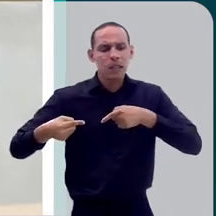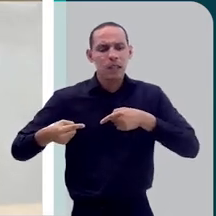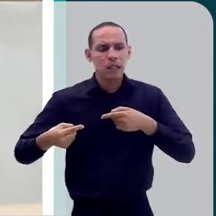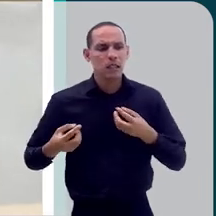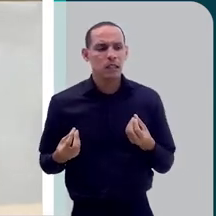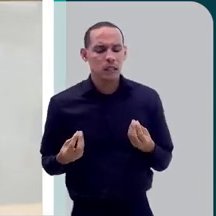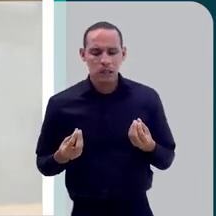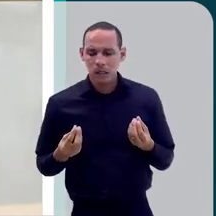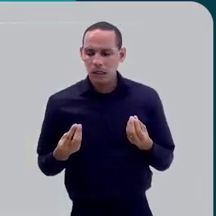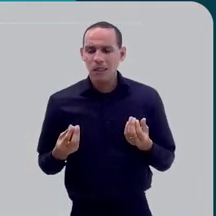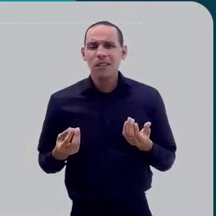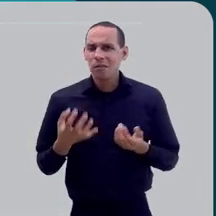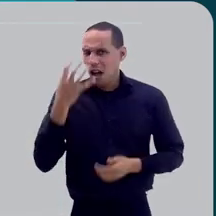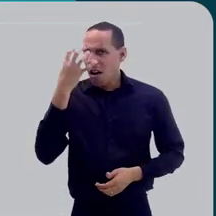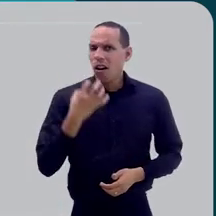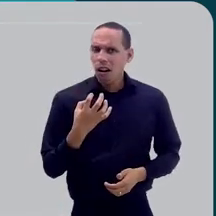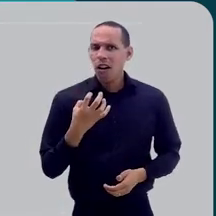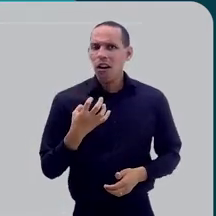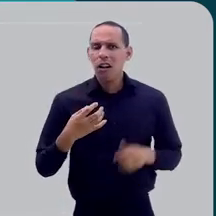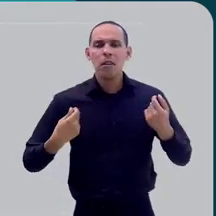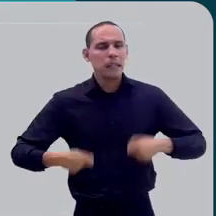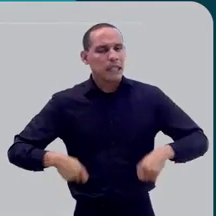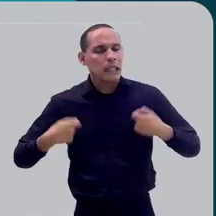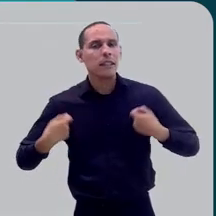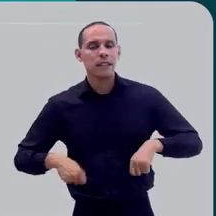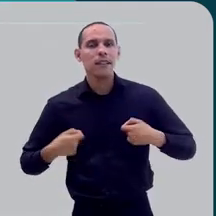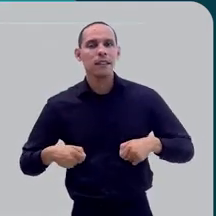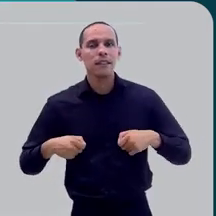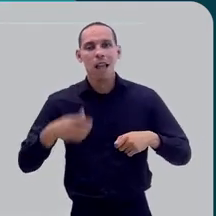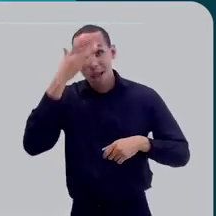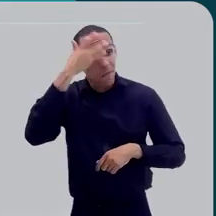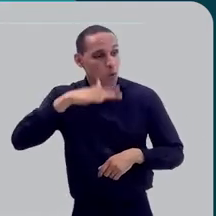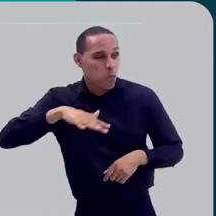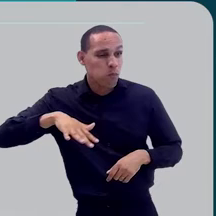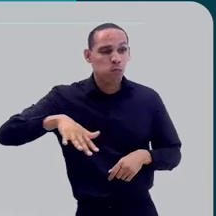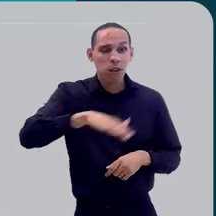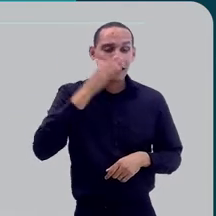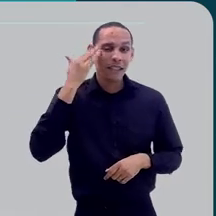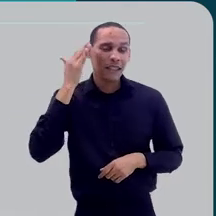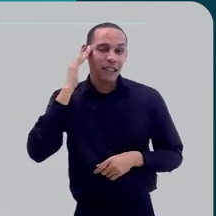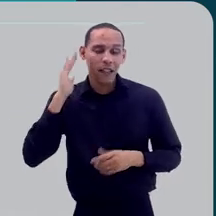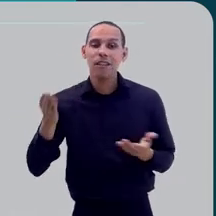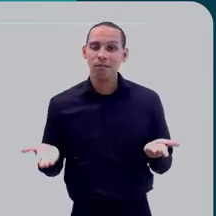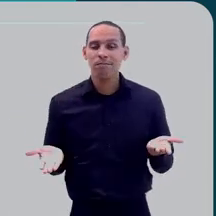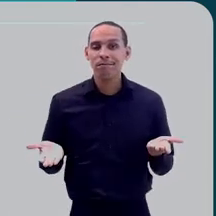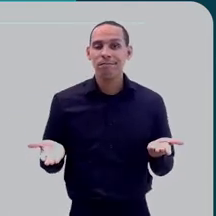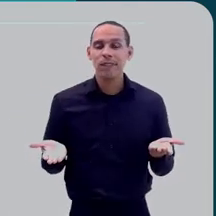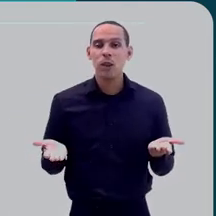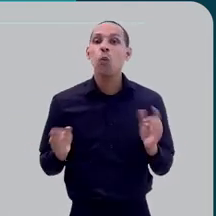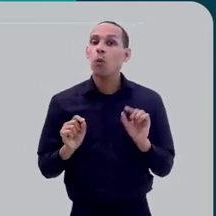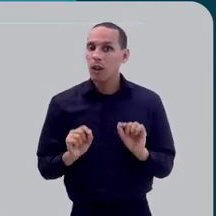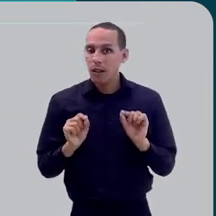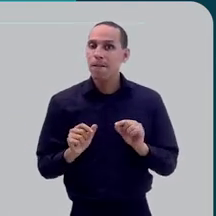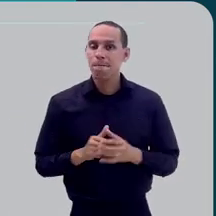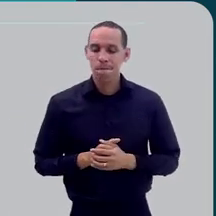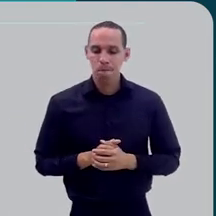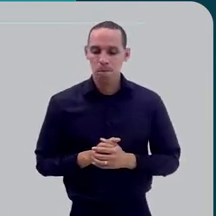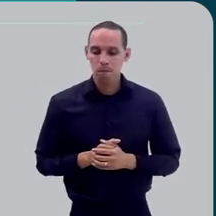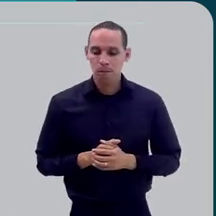essa é uma discussão muito séria que tem que ser feita e que as pessoas precisam entender,